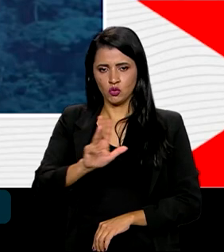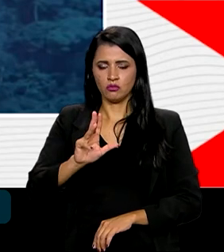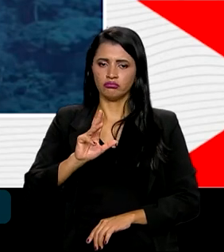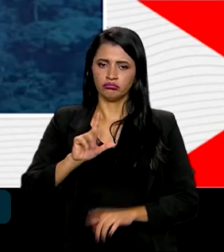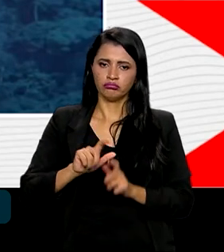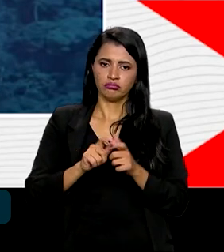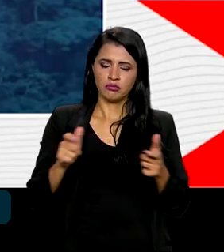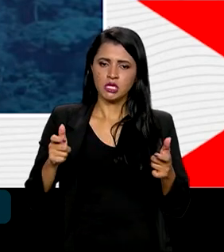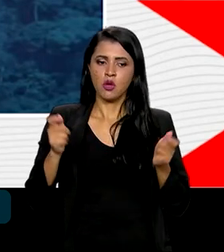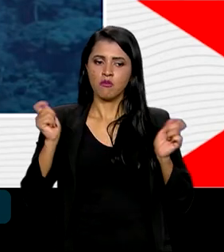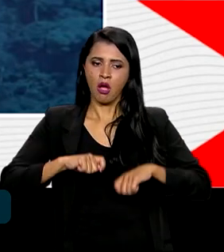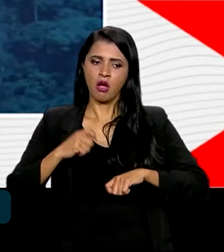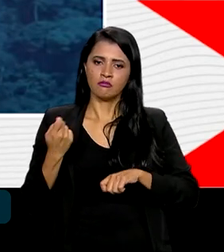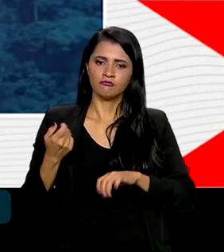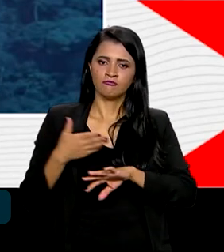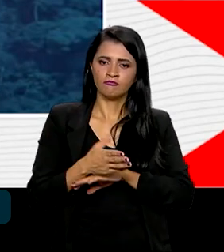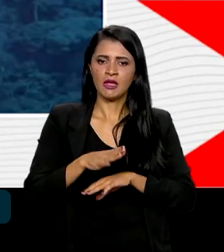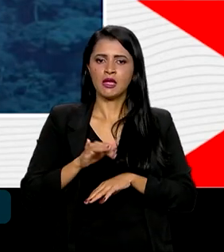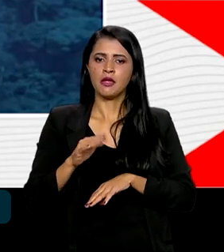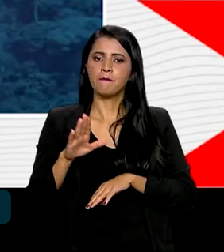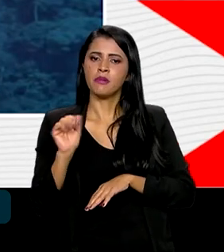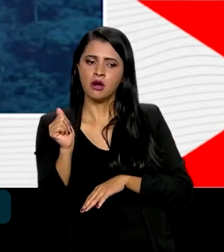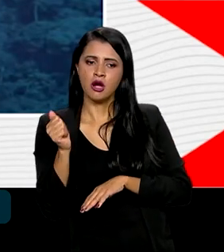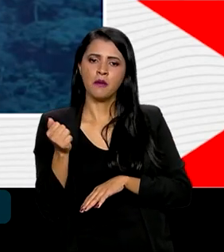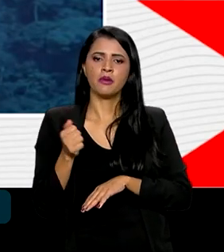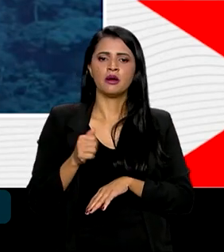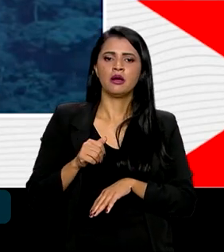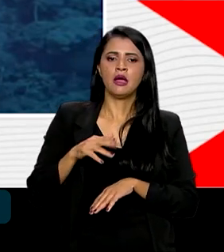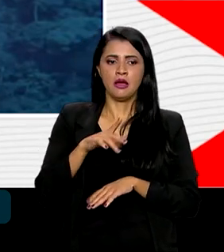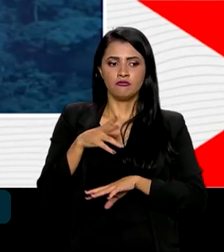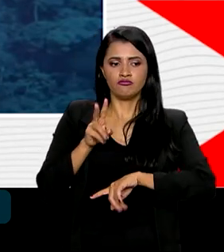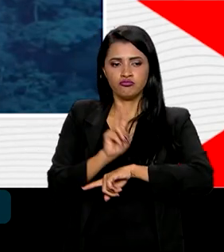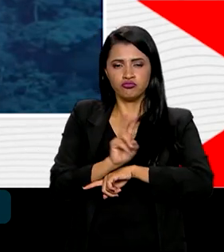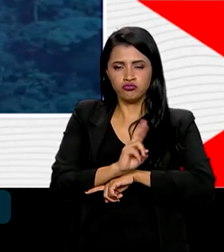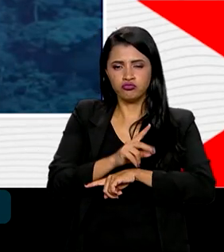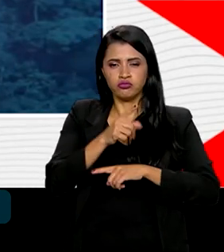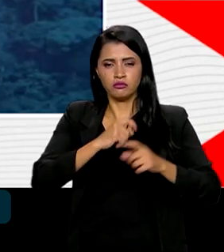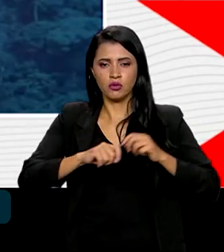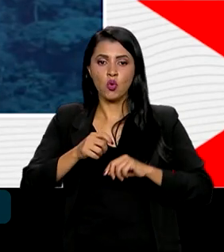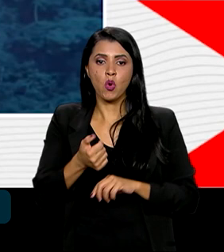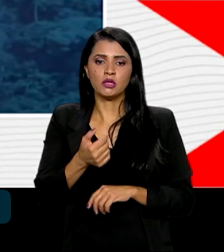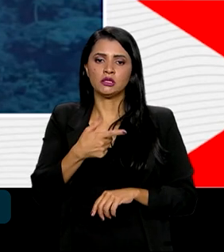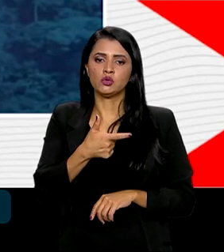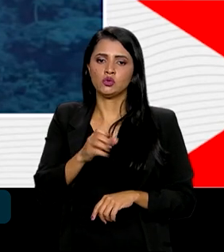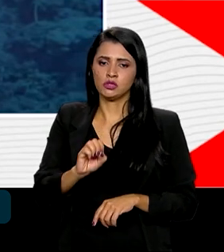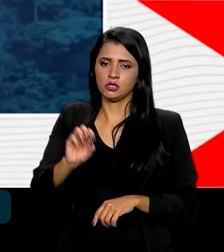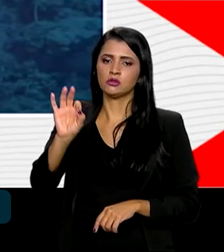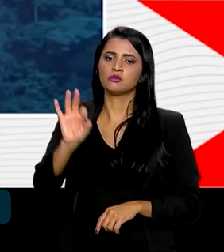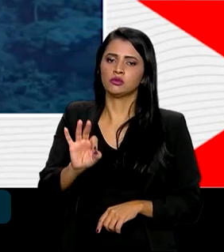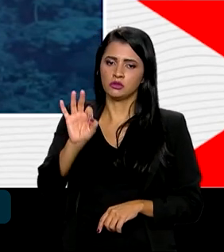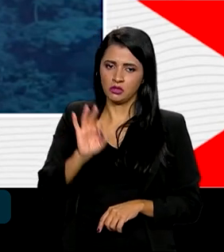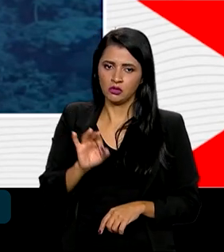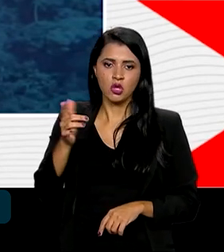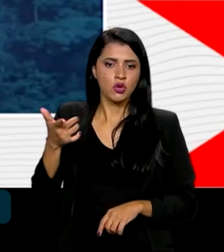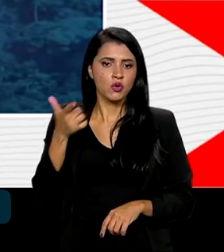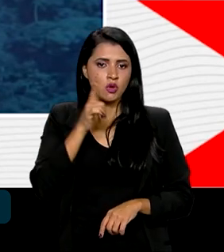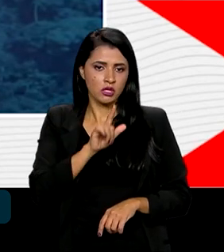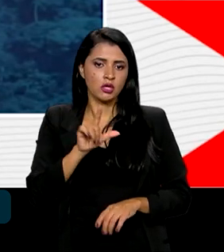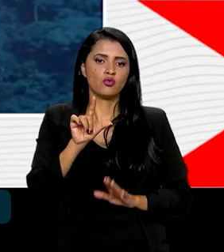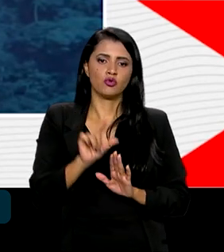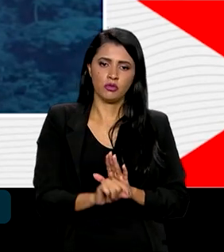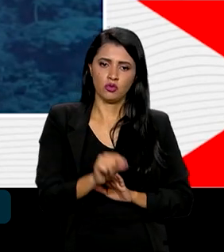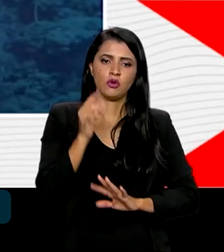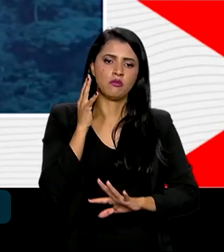de fiscalização do Ibama e do ICMBio em quase 200%. E conseguimos uma queda do